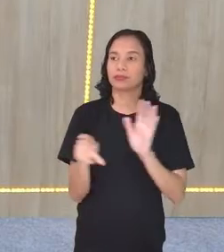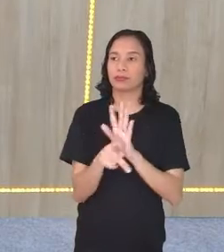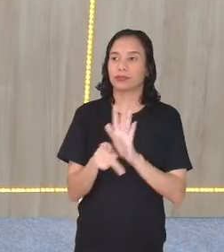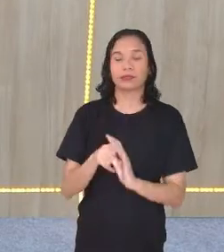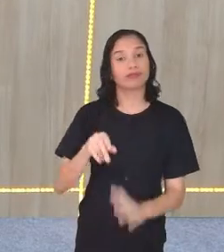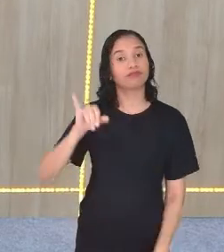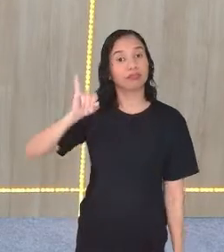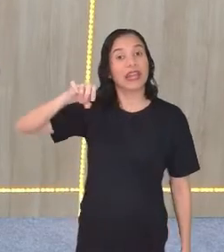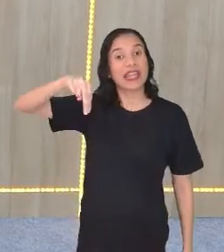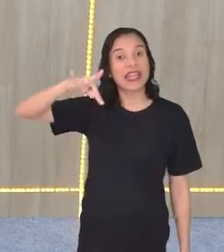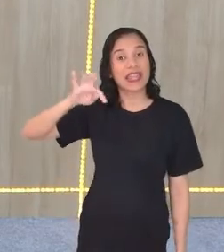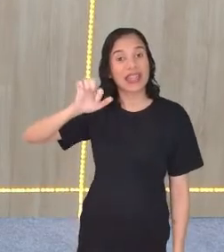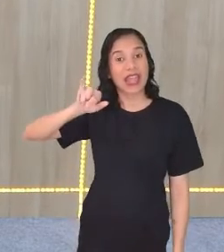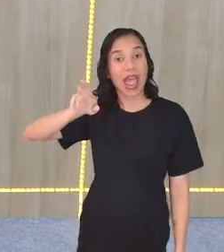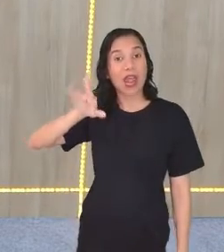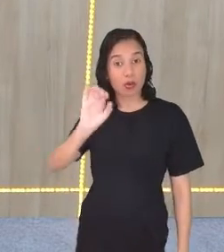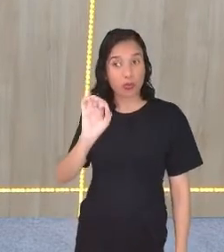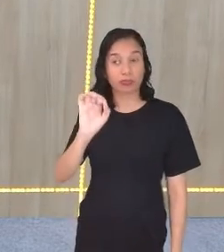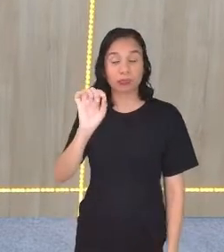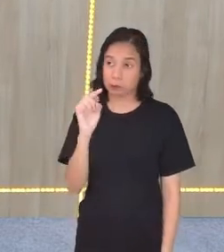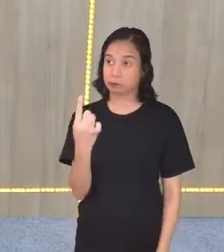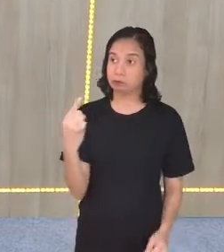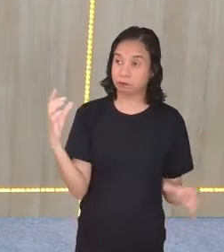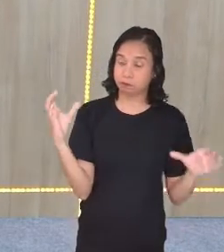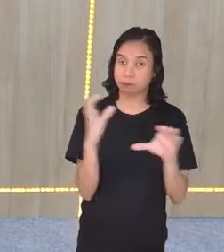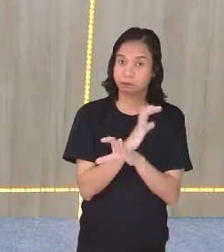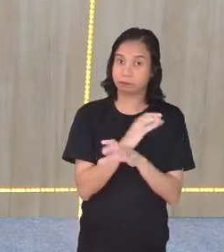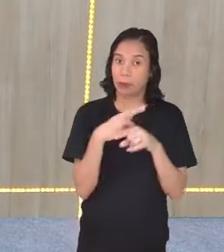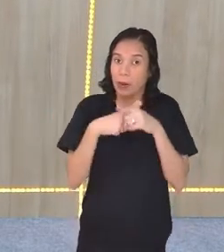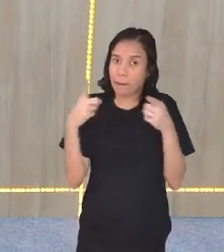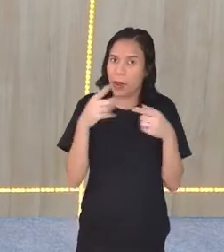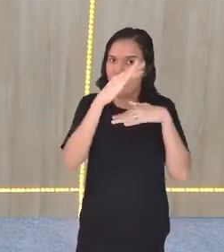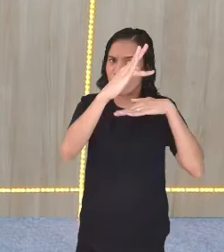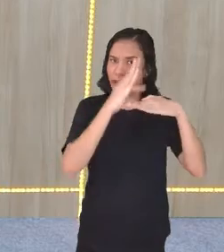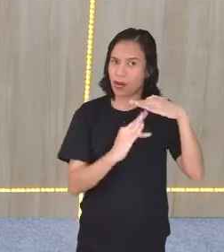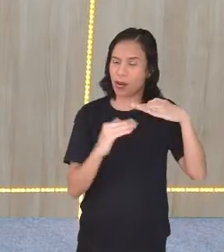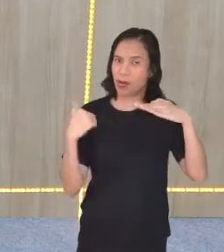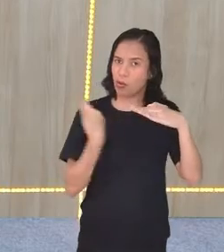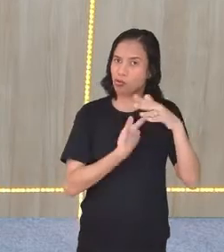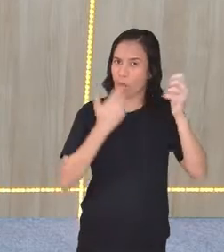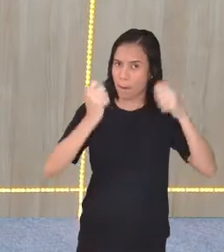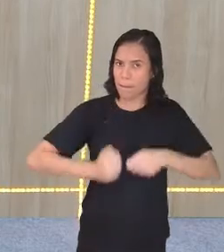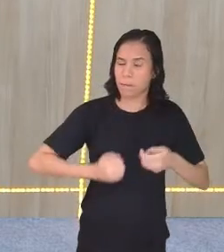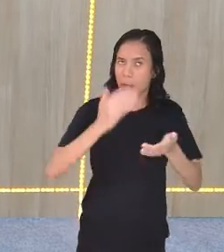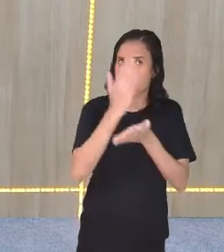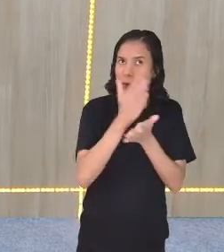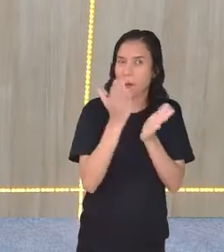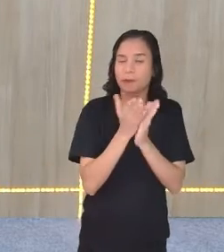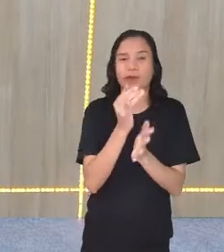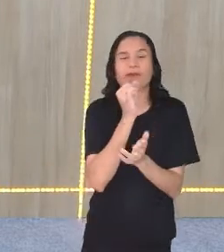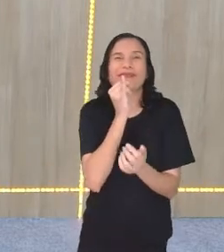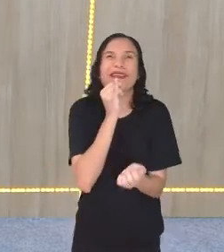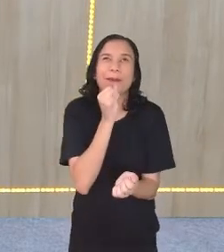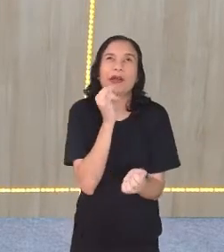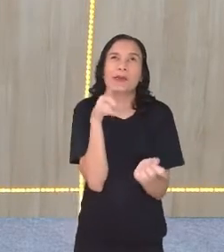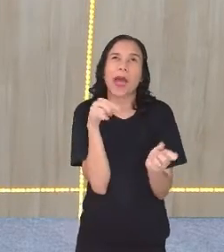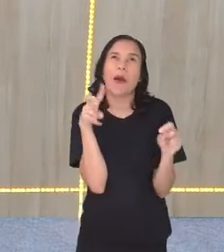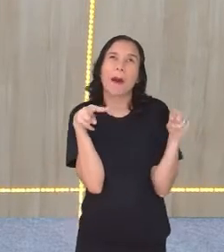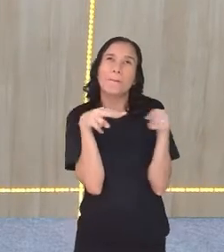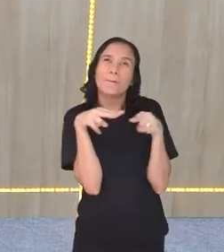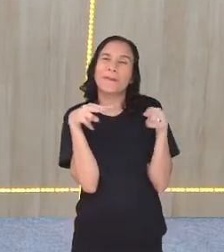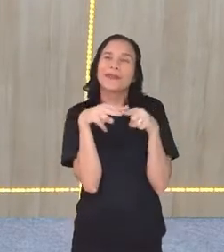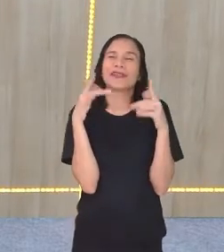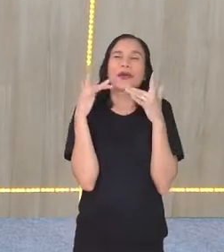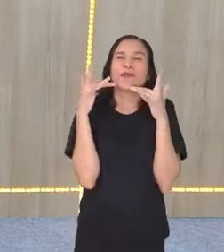figura completa, gente. Um inteiro. Só que em frações a gente pode particionar. Digamos que é uma pizza, né, Tânia? Uma pizza, uma pizza.